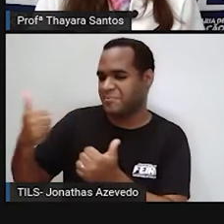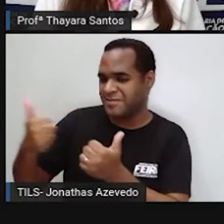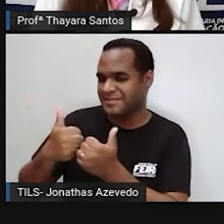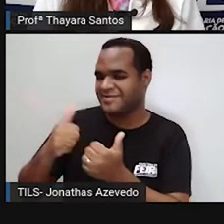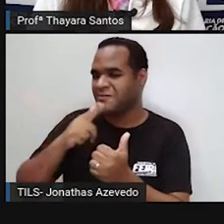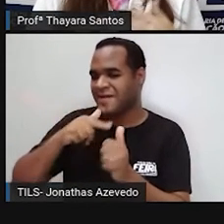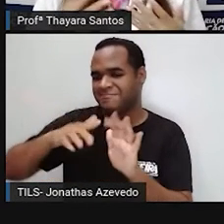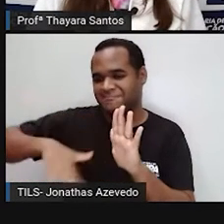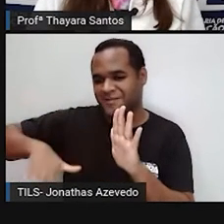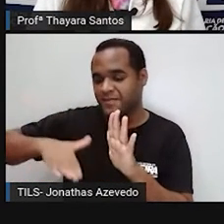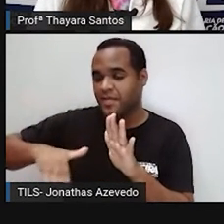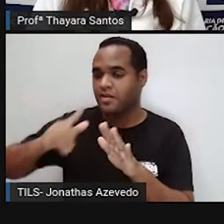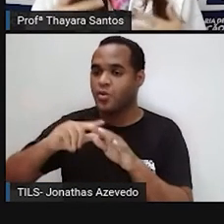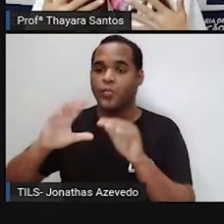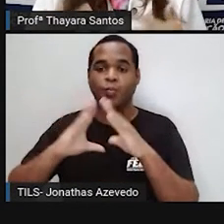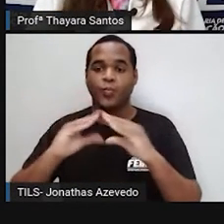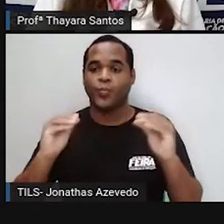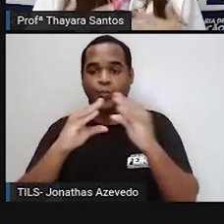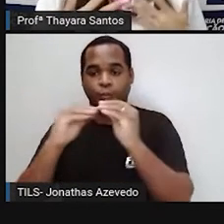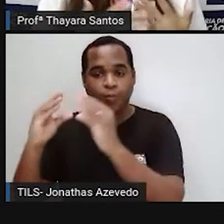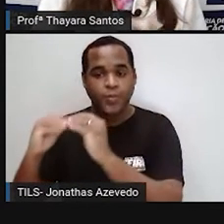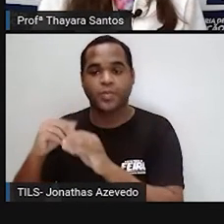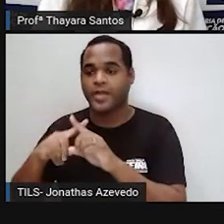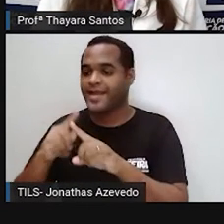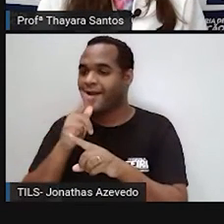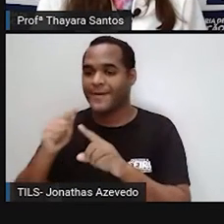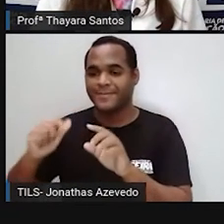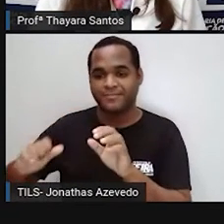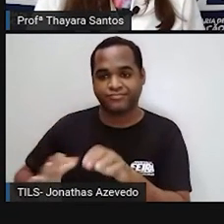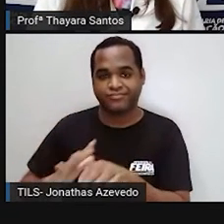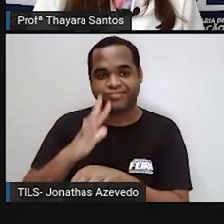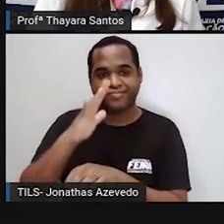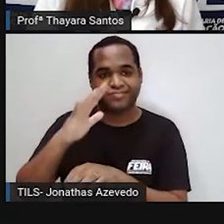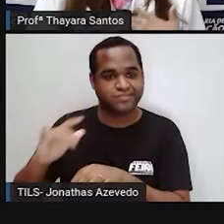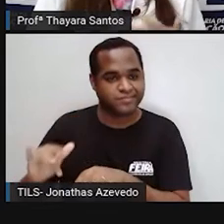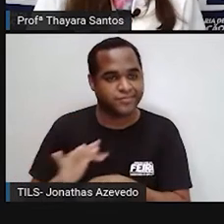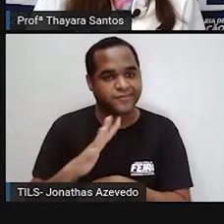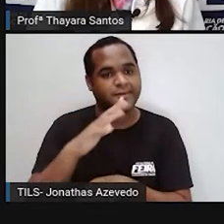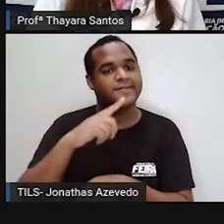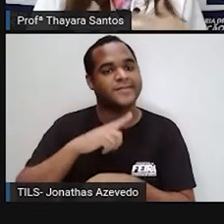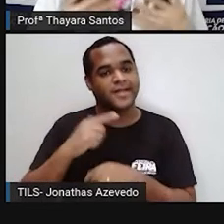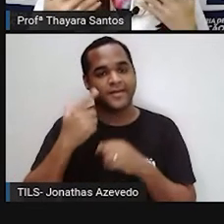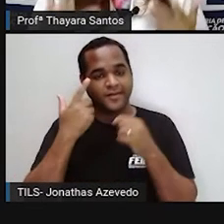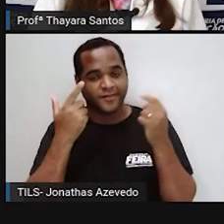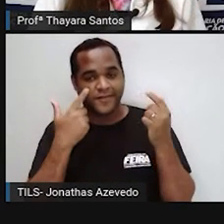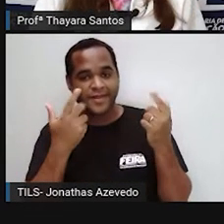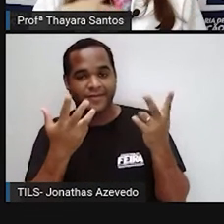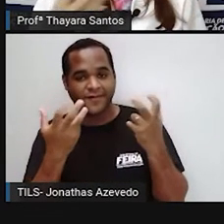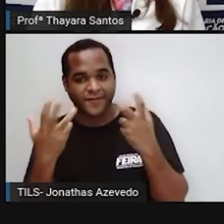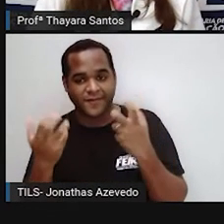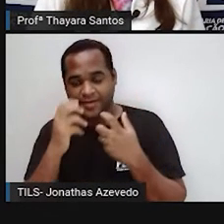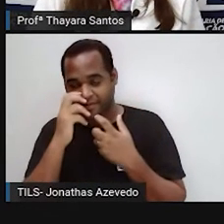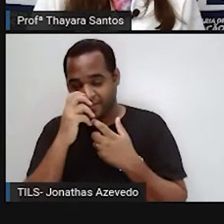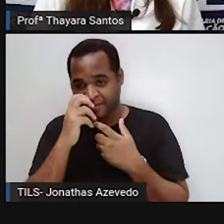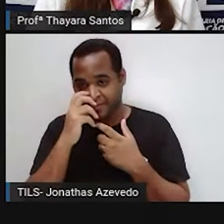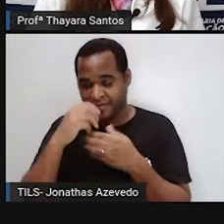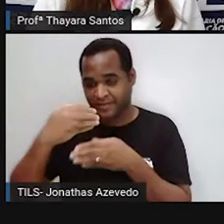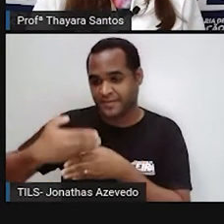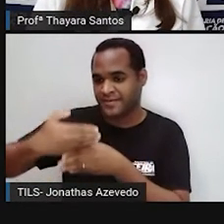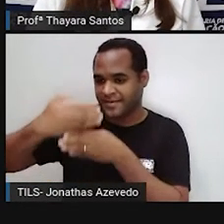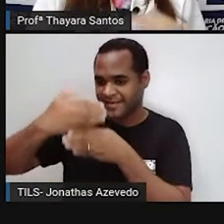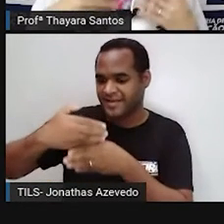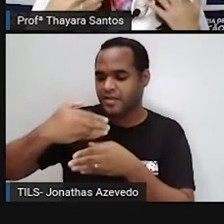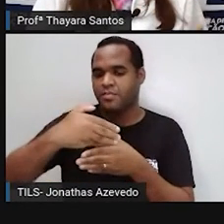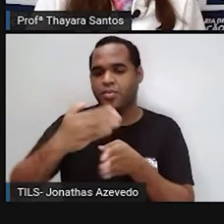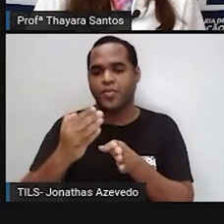praia, vão acabar sumindo justamente porque o nível do mar está avançando. E a gente já está vendo isso quando a vai para a praia e as muretas sendo derrubadas